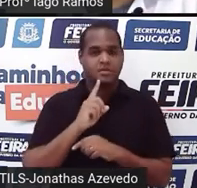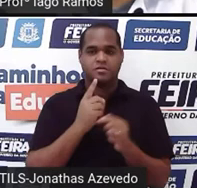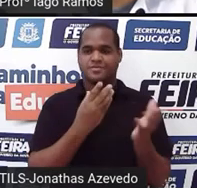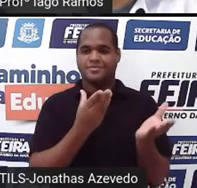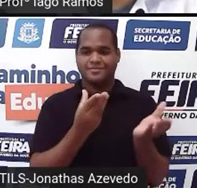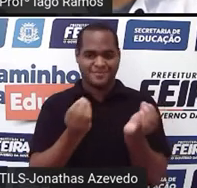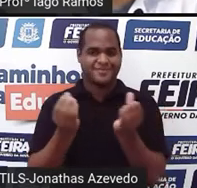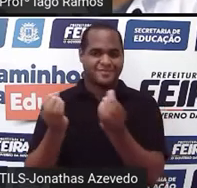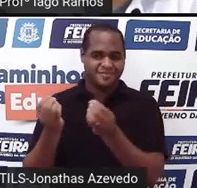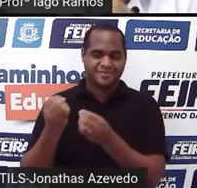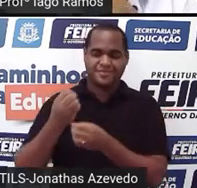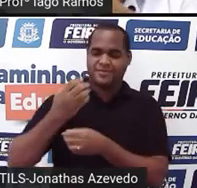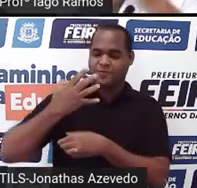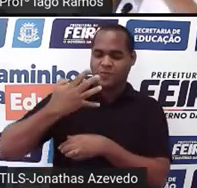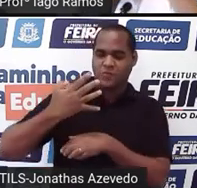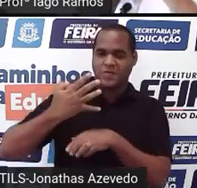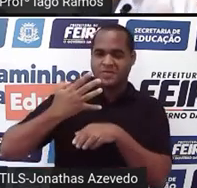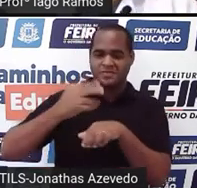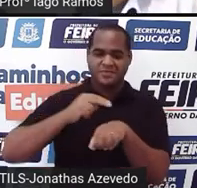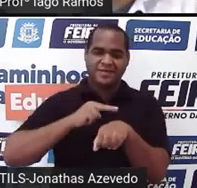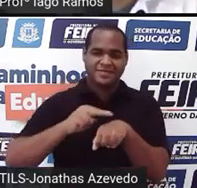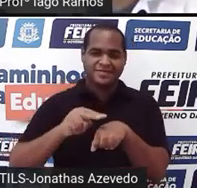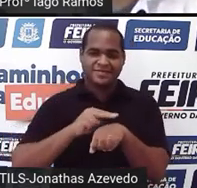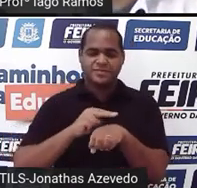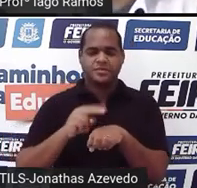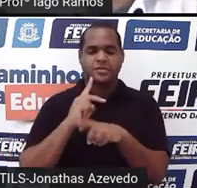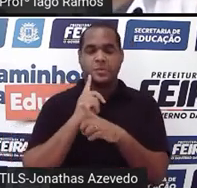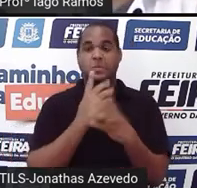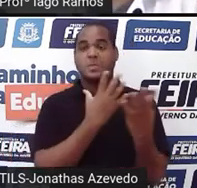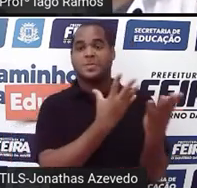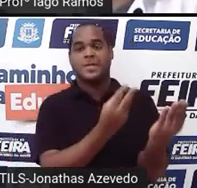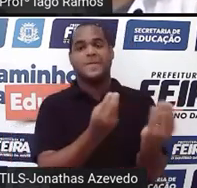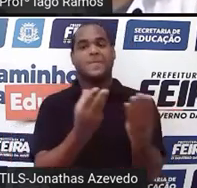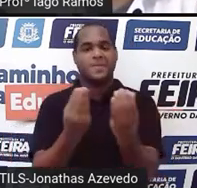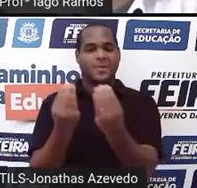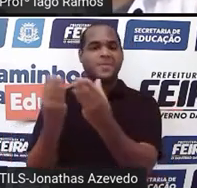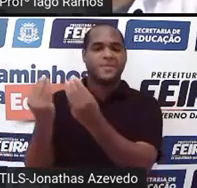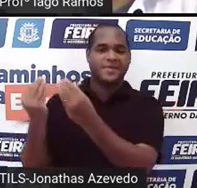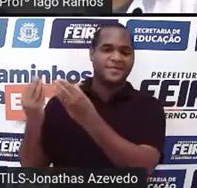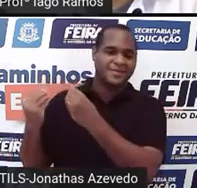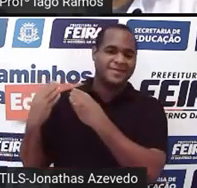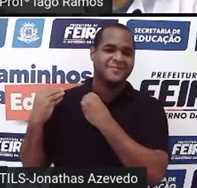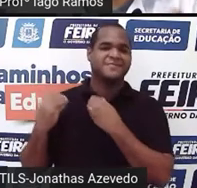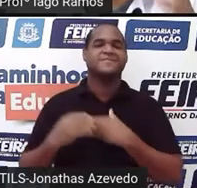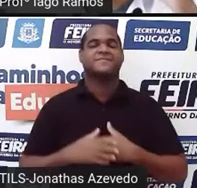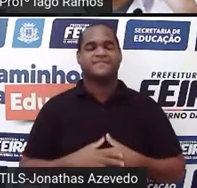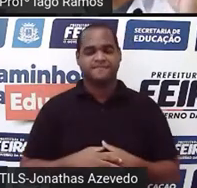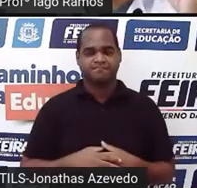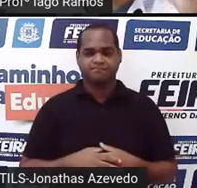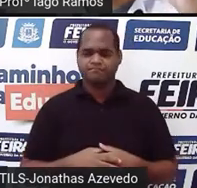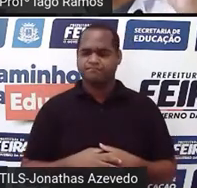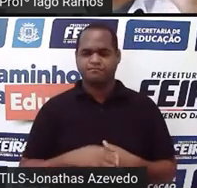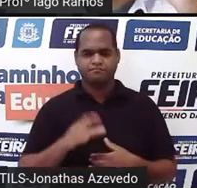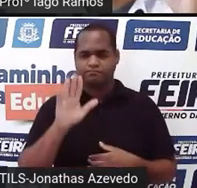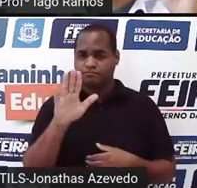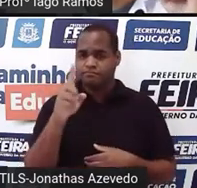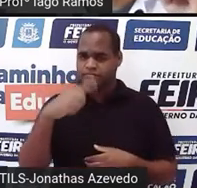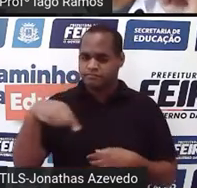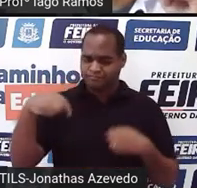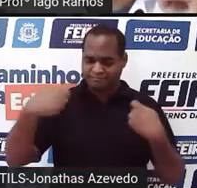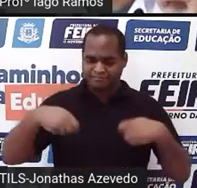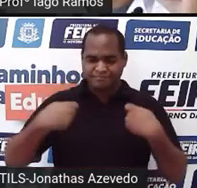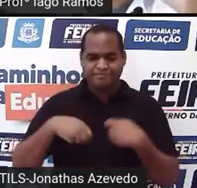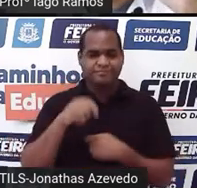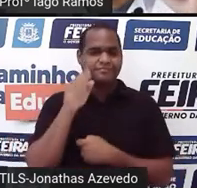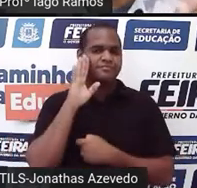que você entendeu a maioria. O número 4 em verde. Significa que você entendeu bastante. Mas, a gente precisa pensar